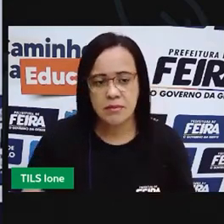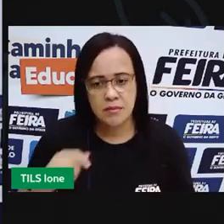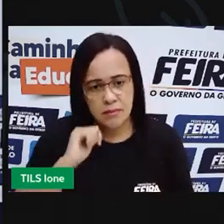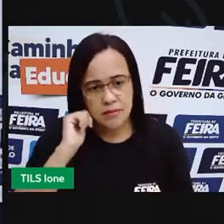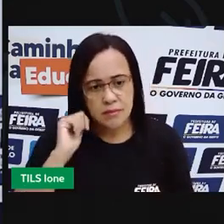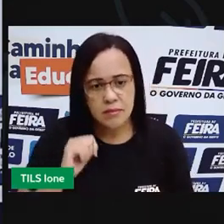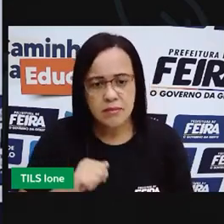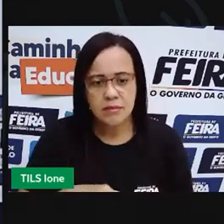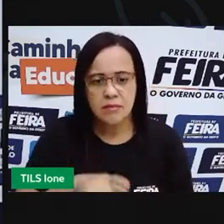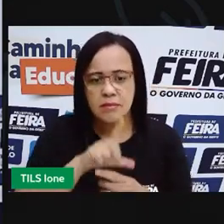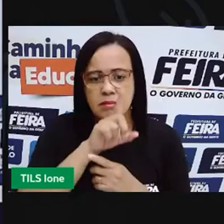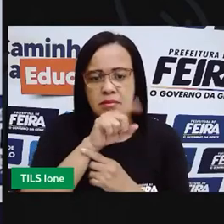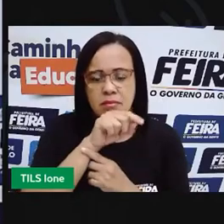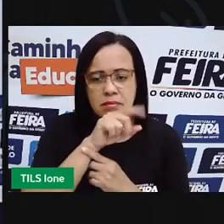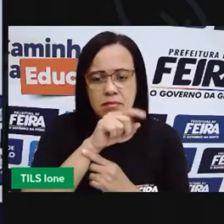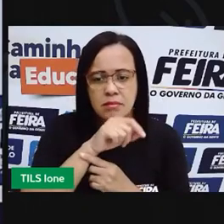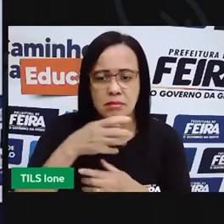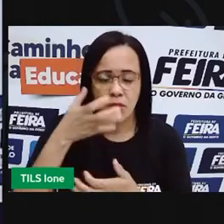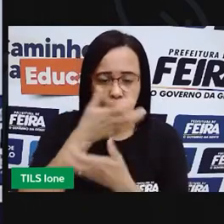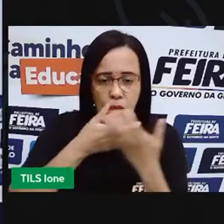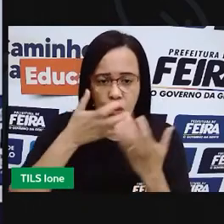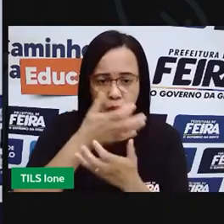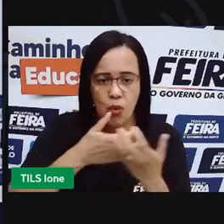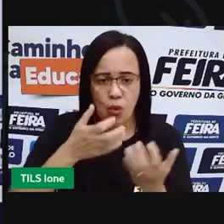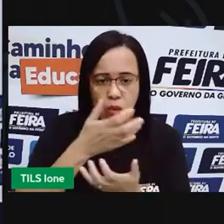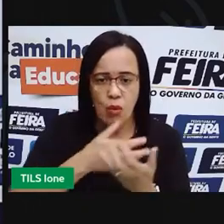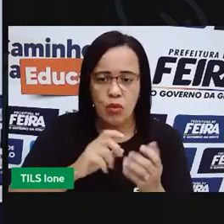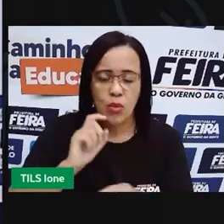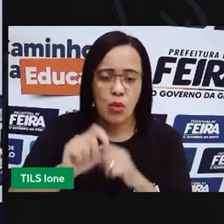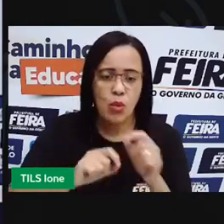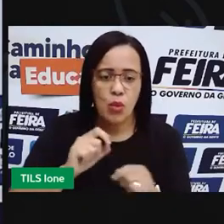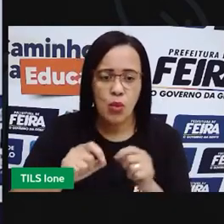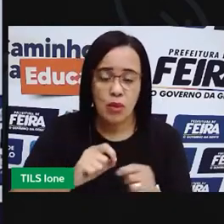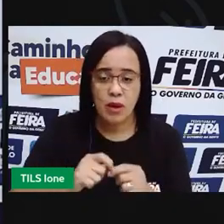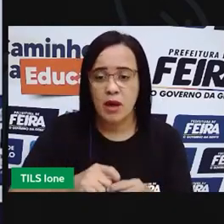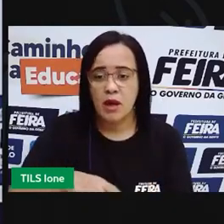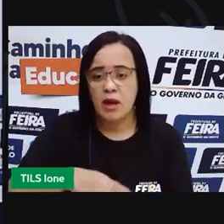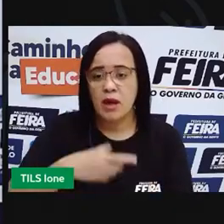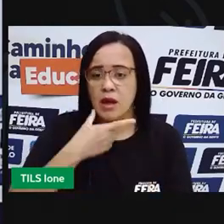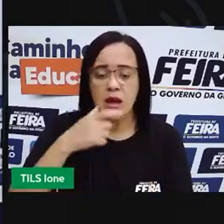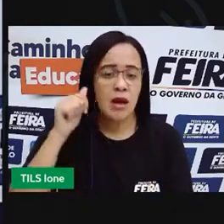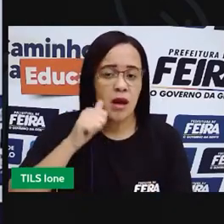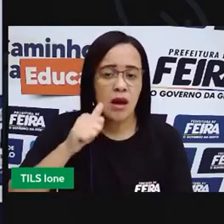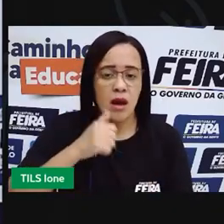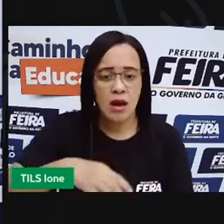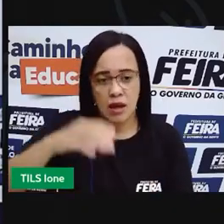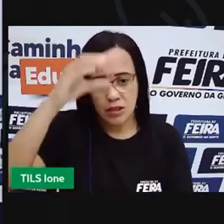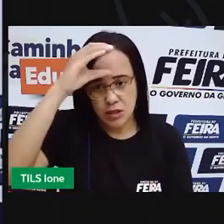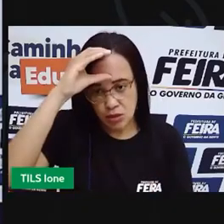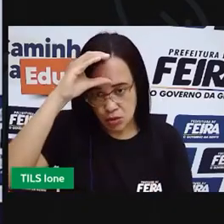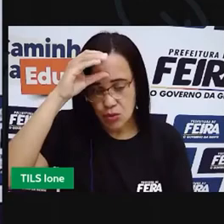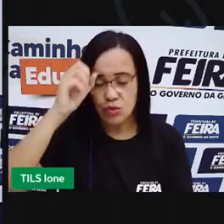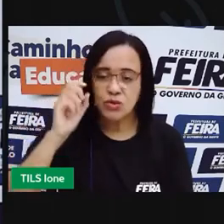Se os papagaios não saltarem, vem a tia do filho e traz uma manta preta e azul.